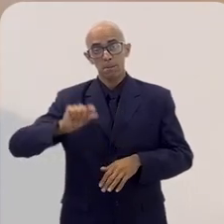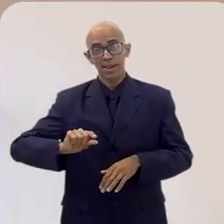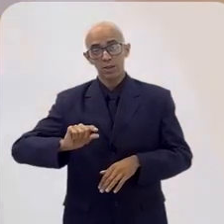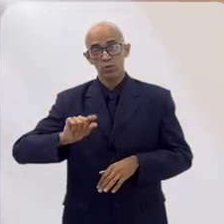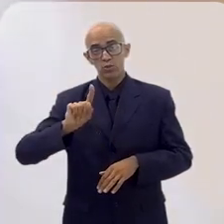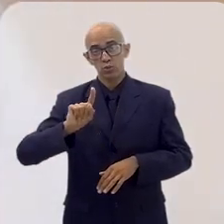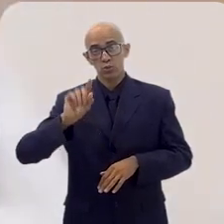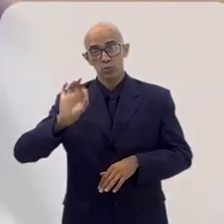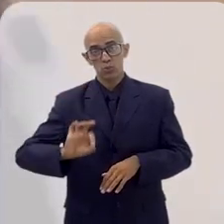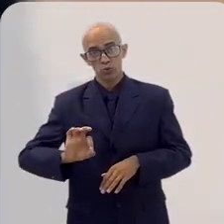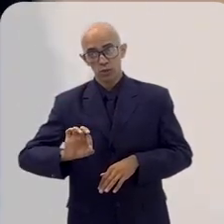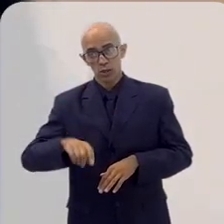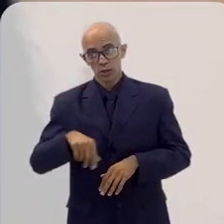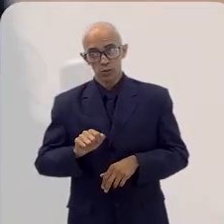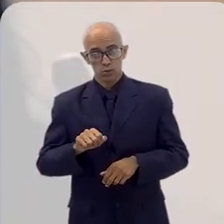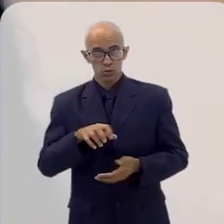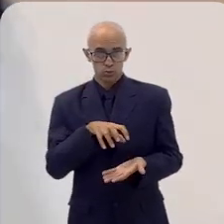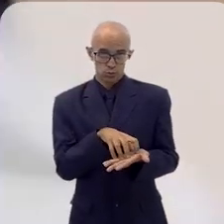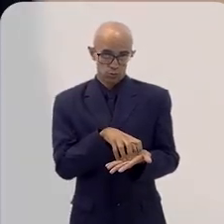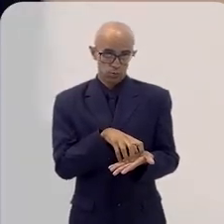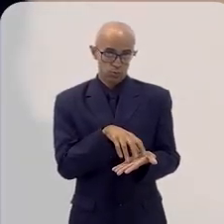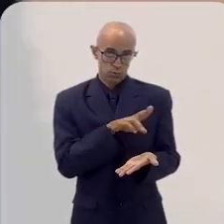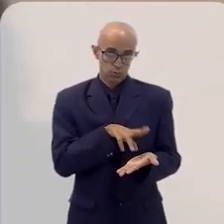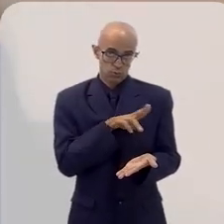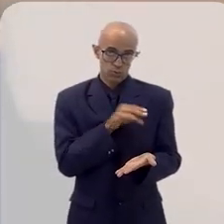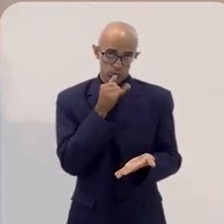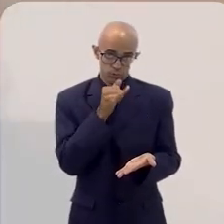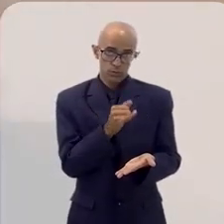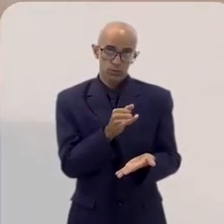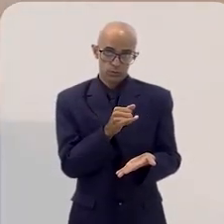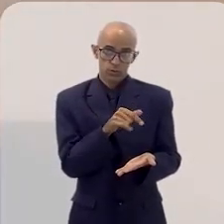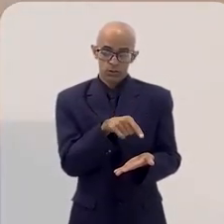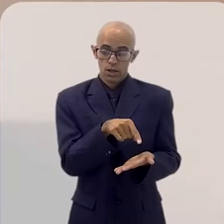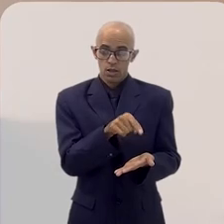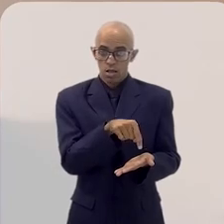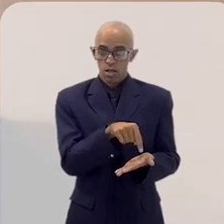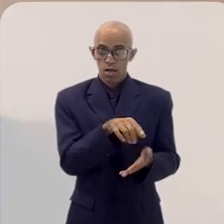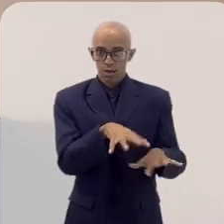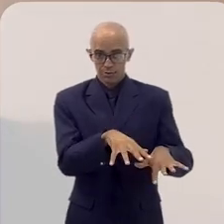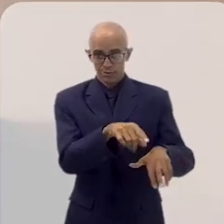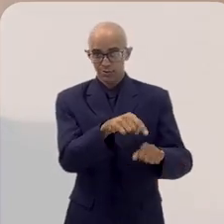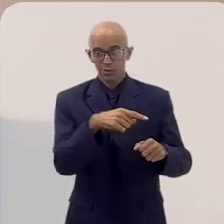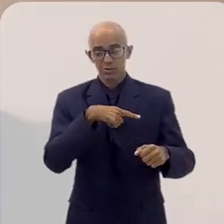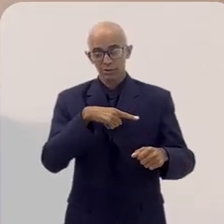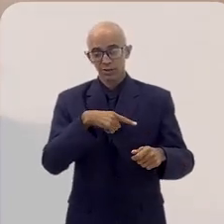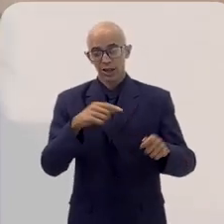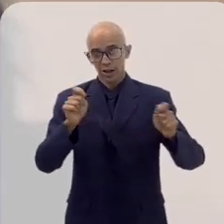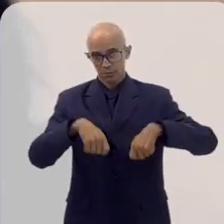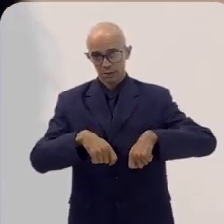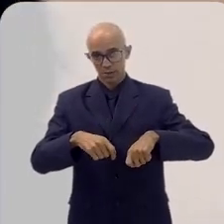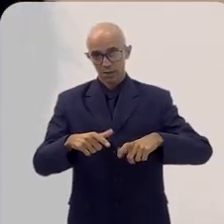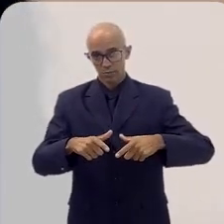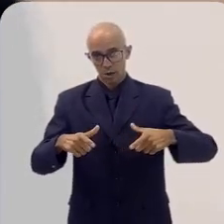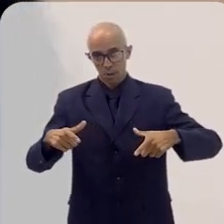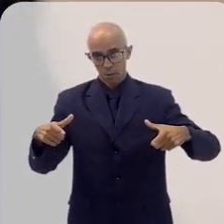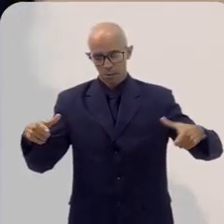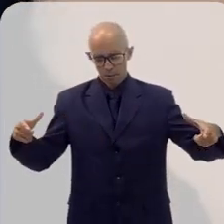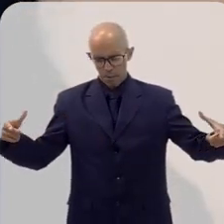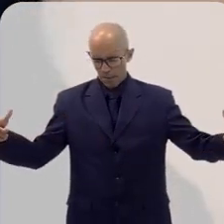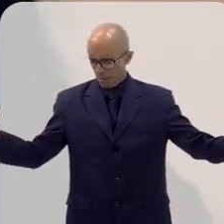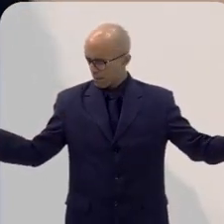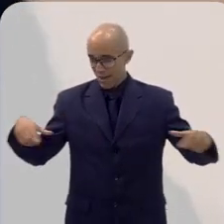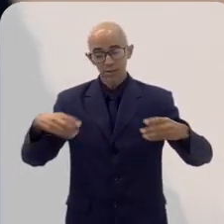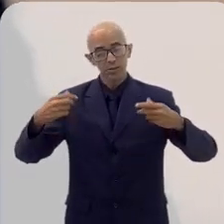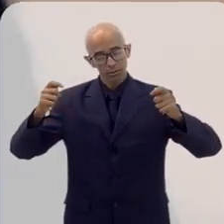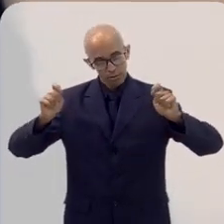seja, menos de 1% das unidades consumidoras do nosso estado hoje usam energia solar. Então, olha o potencial que